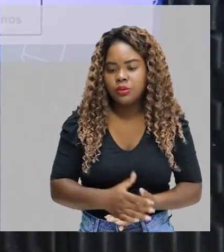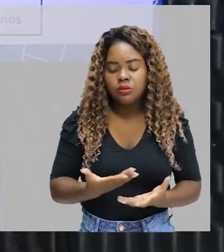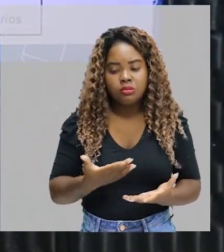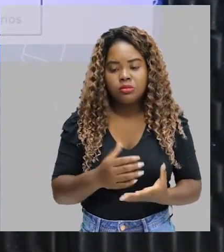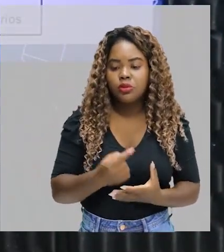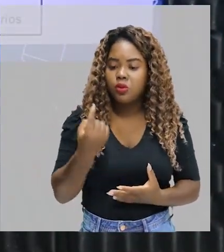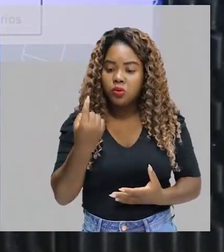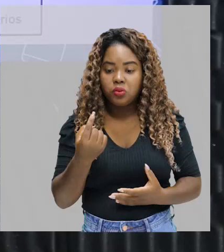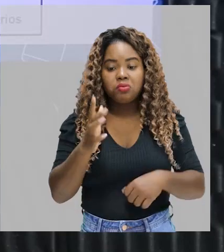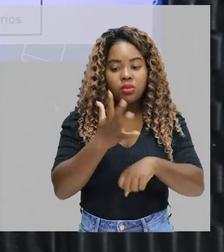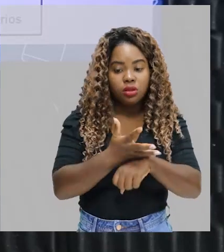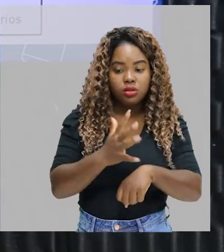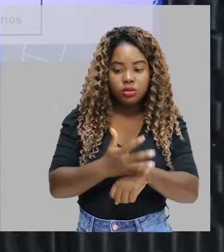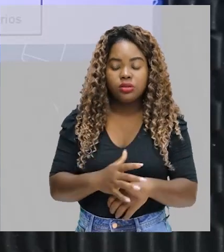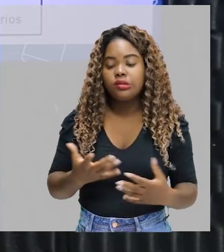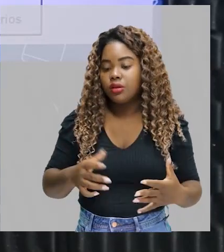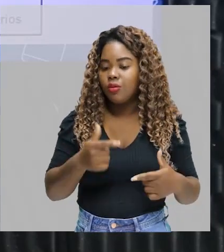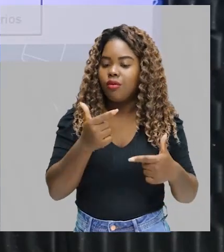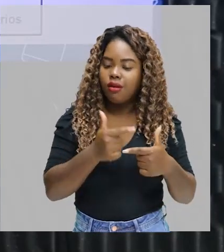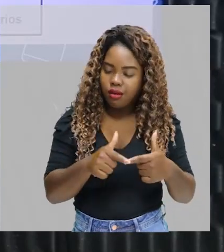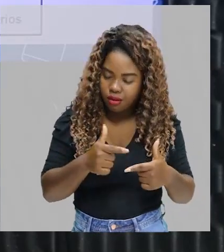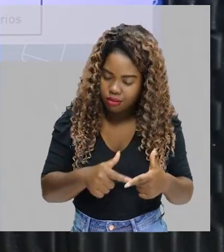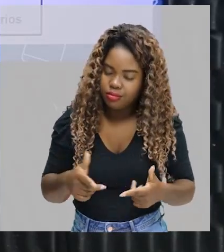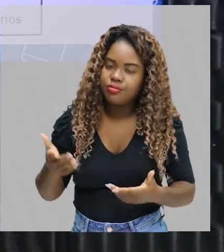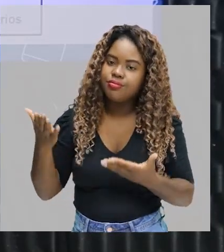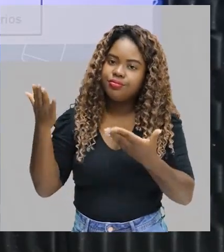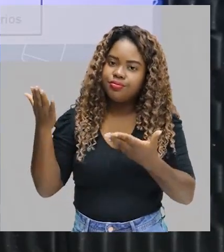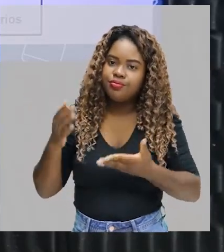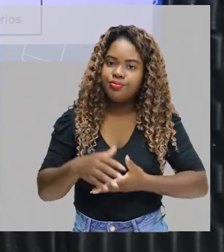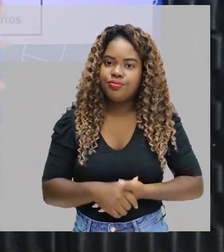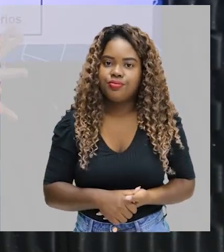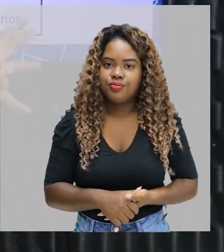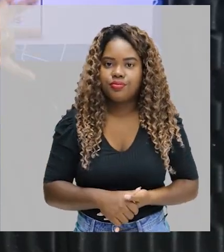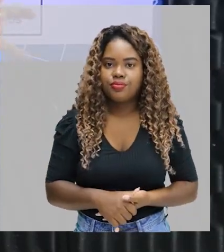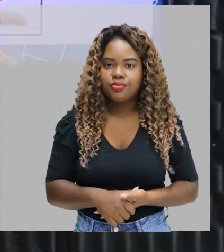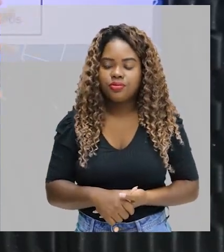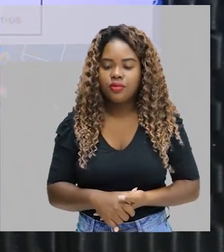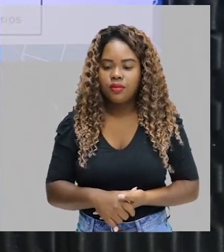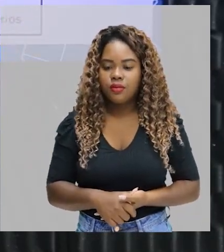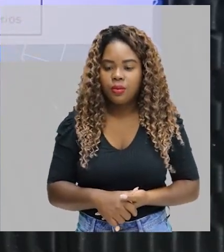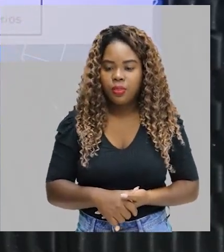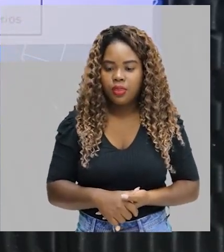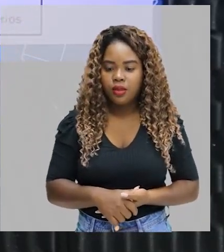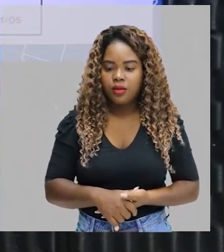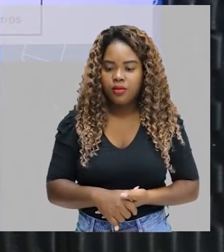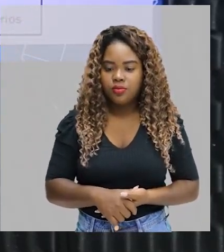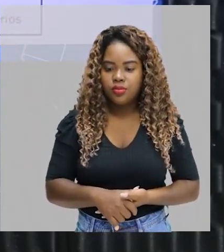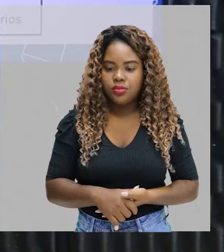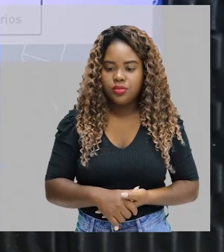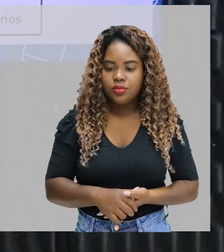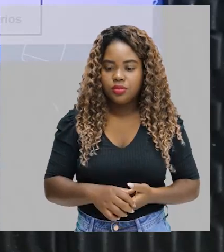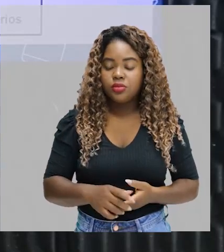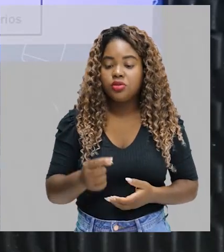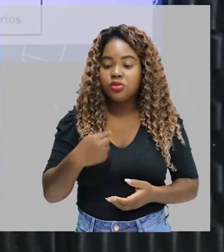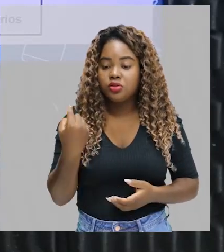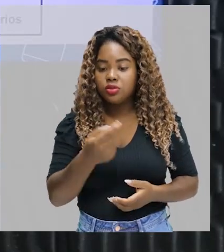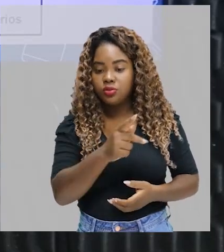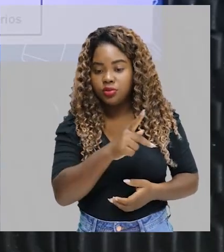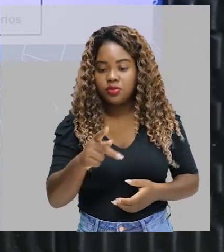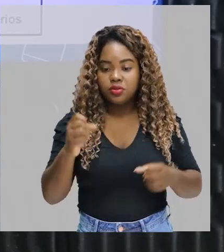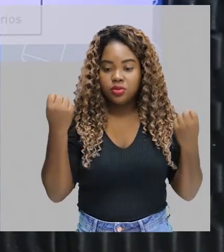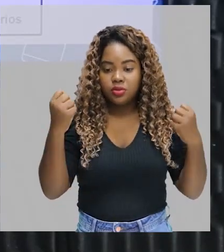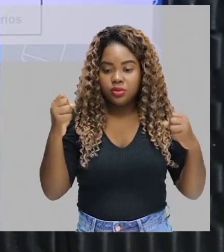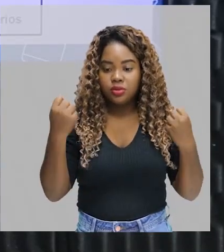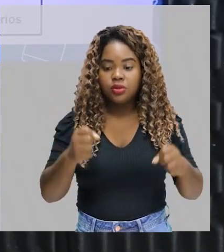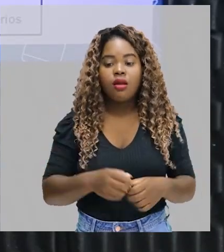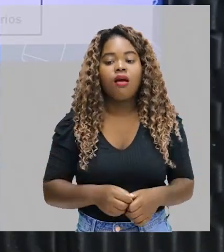isso. Esse é o grande problema. Aqui está o grande problema. Aqui é onde a gente, professor de educação física, tenta